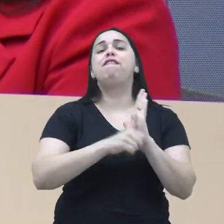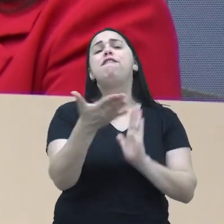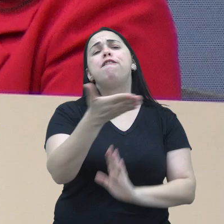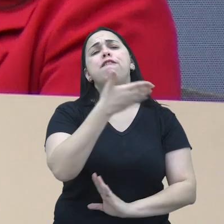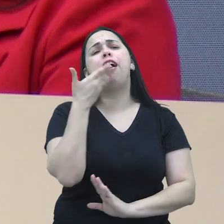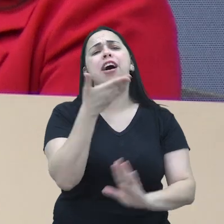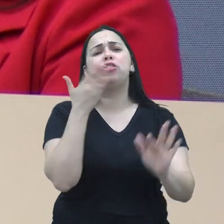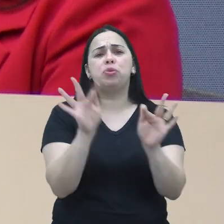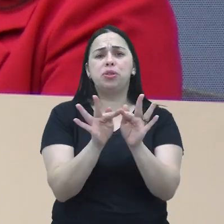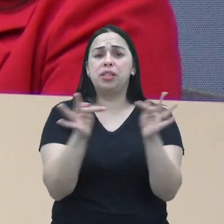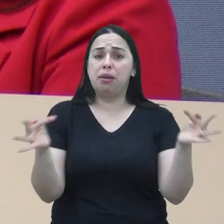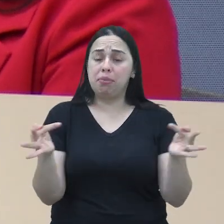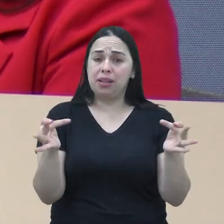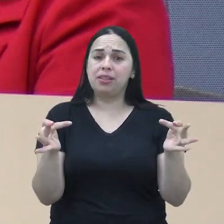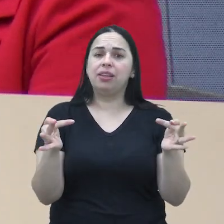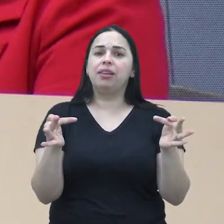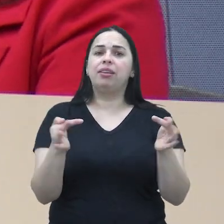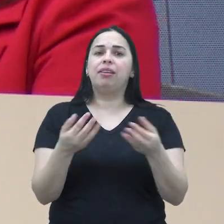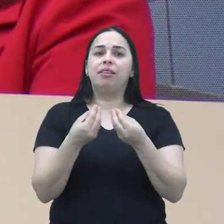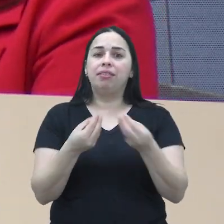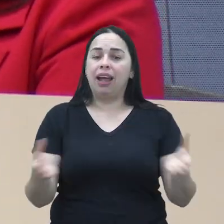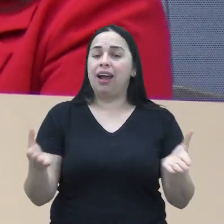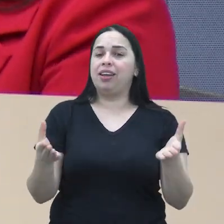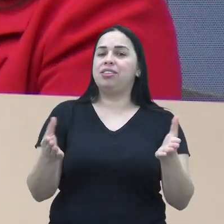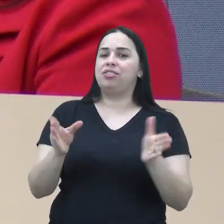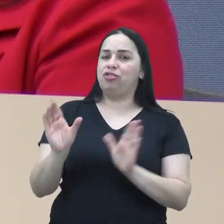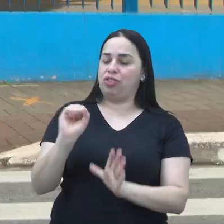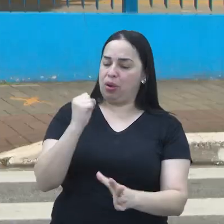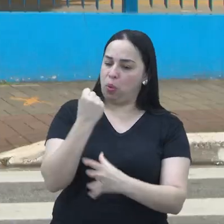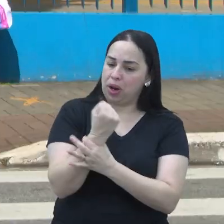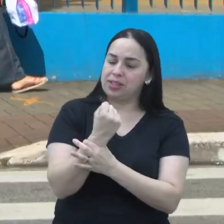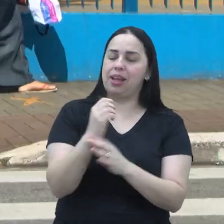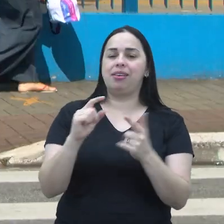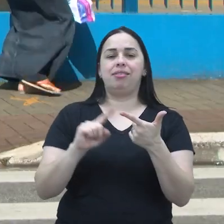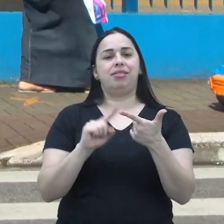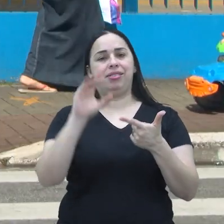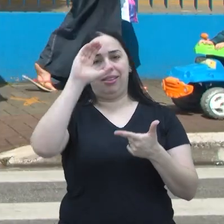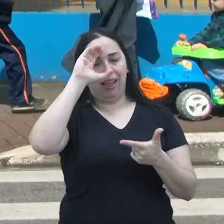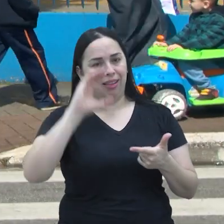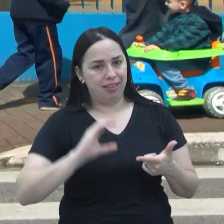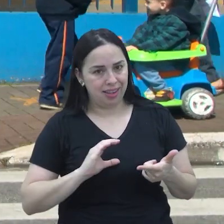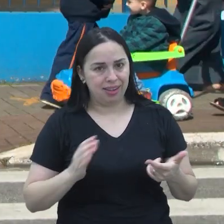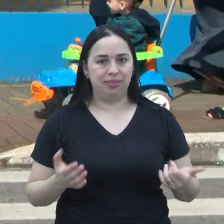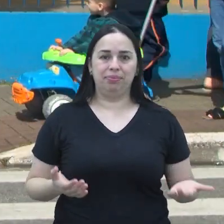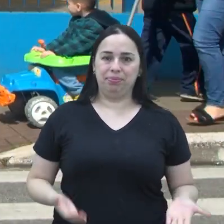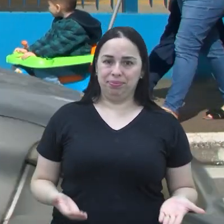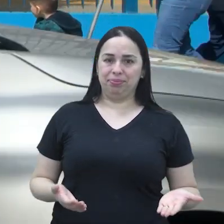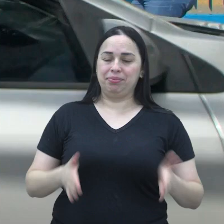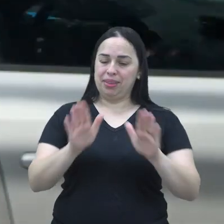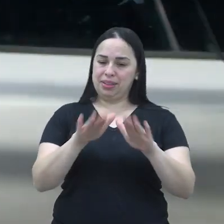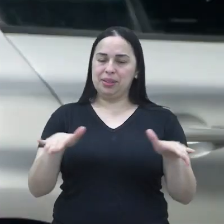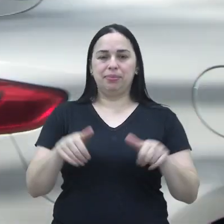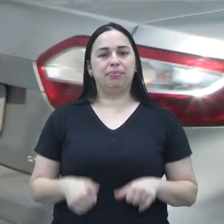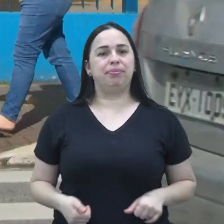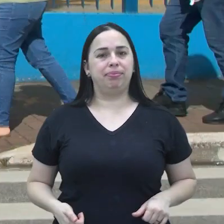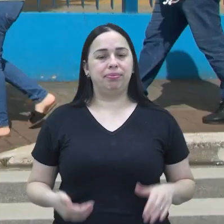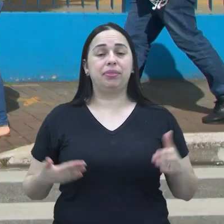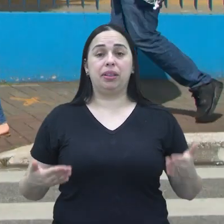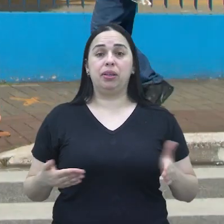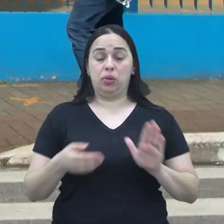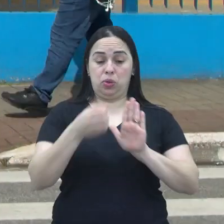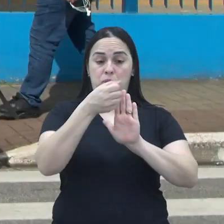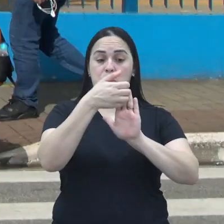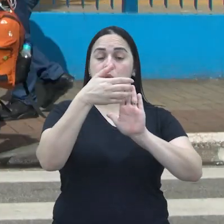facilitar o acesso ao registro civil de forma antecipada, garantindo acessibilidade, segurança e